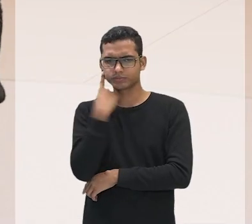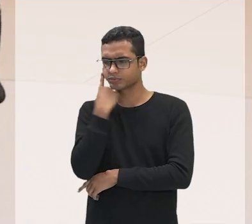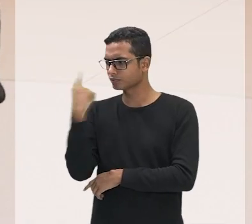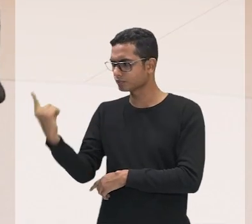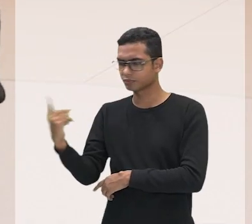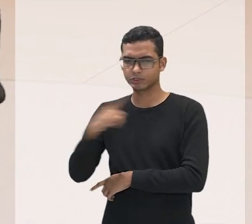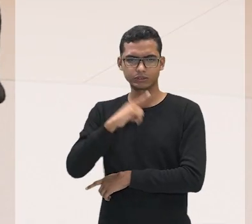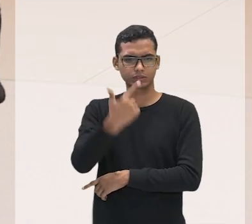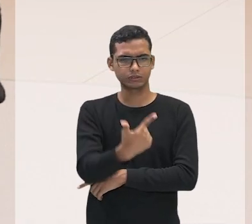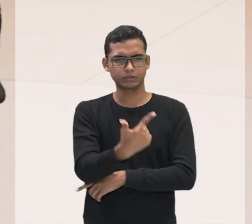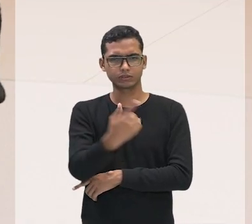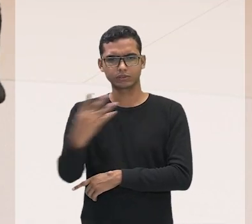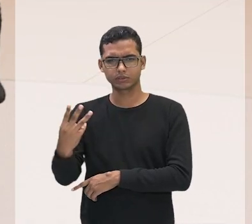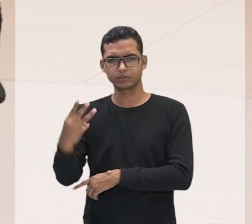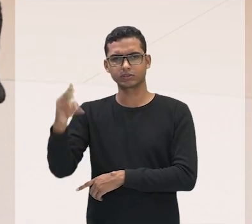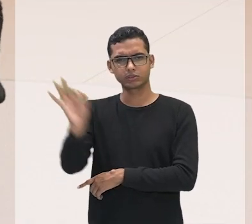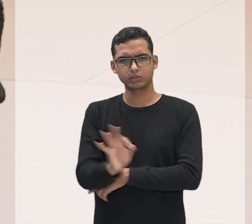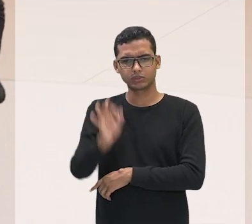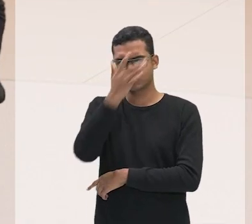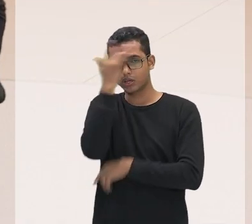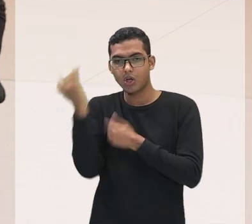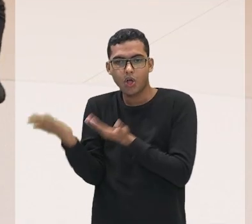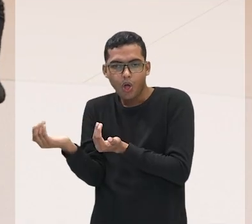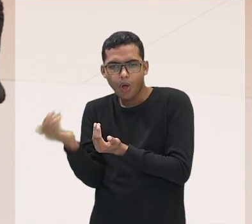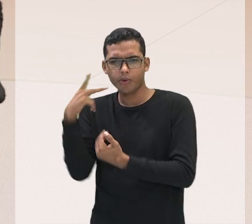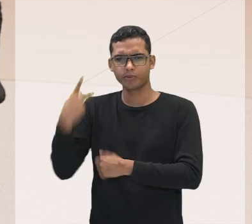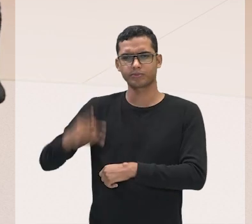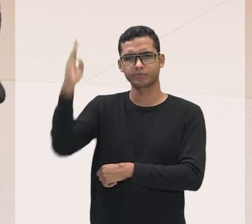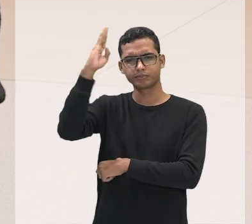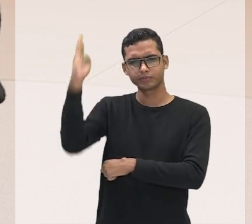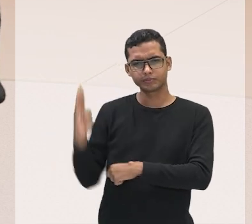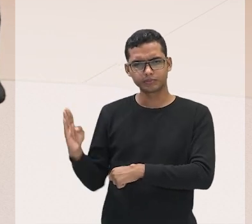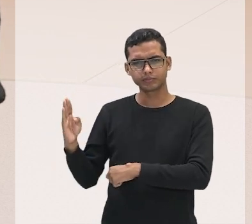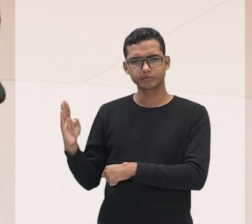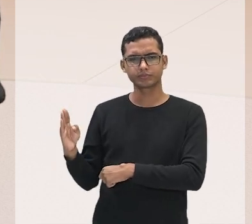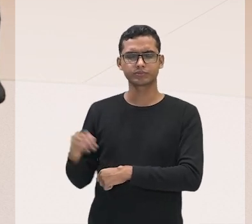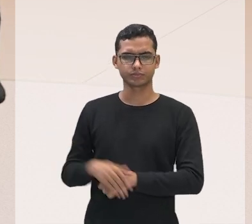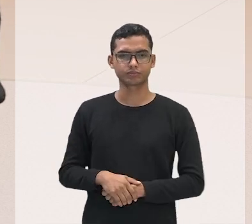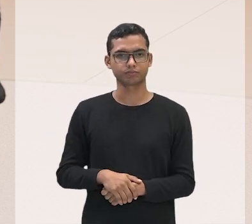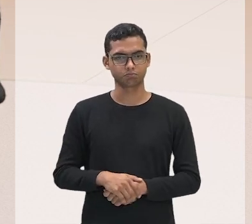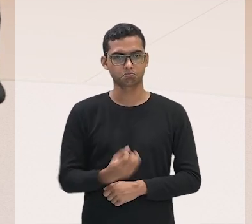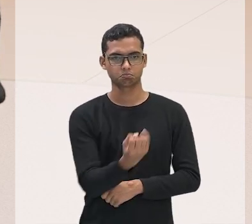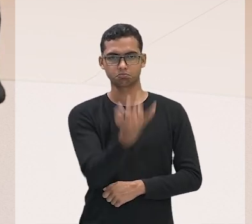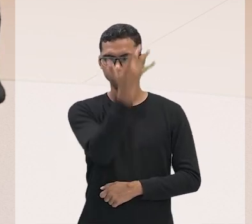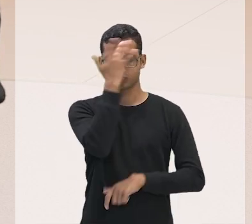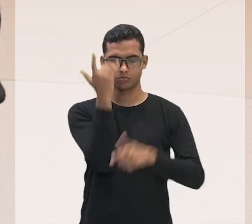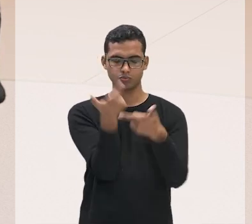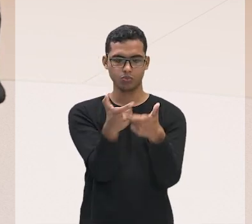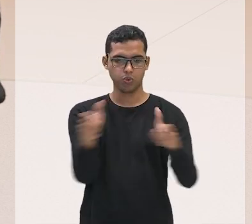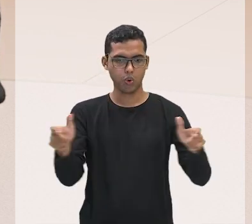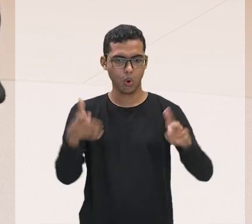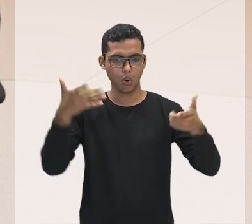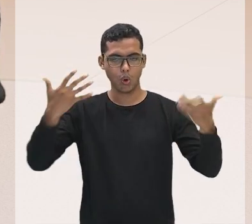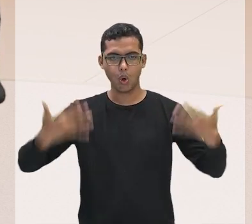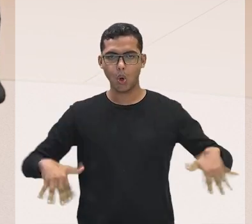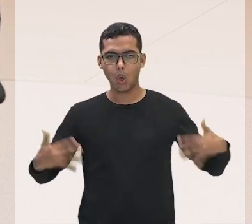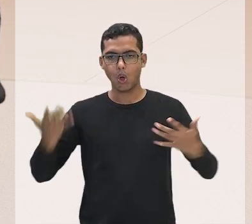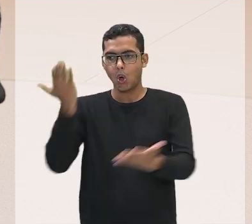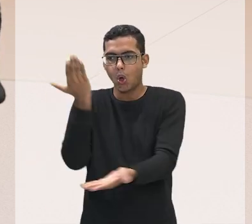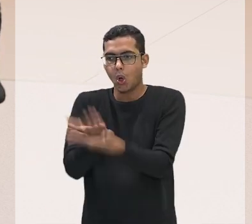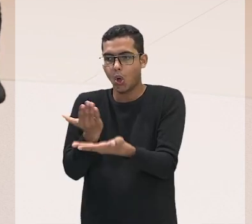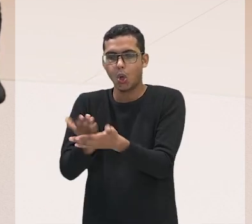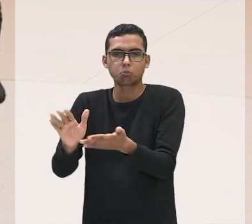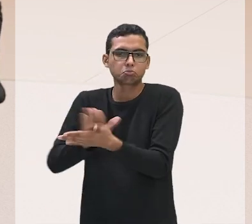% desses jovens aqui no território brasileiro é muita gente não estuda e nem trabalha